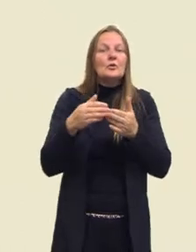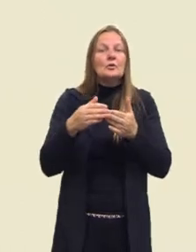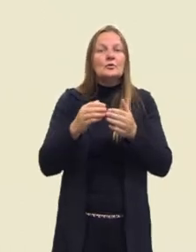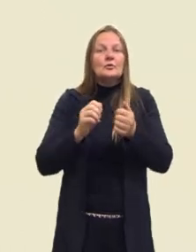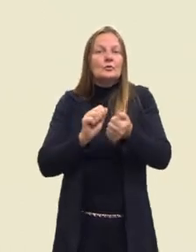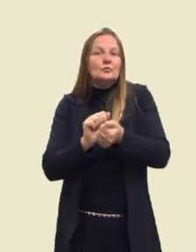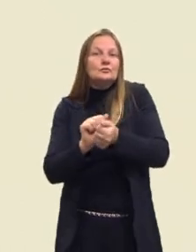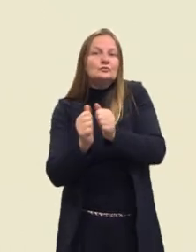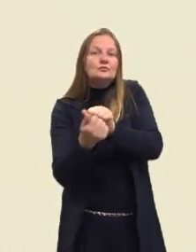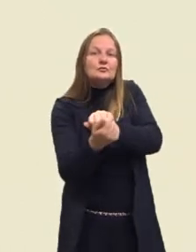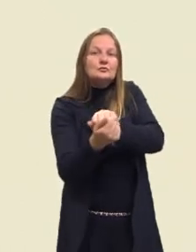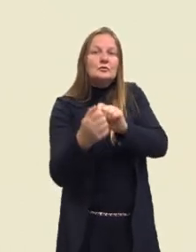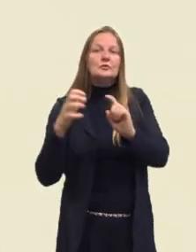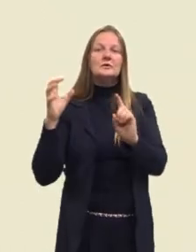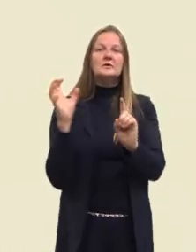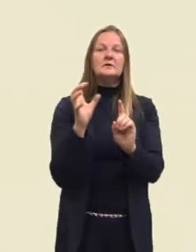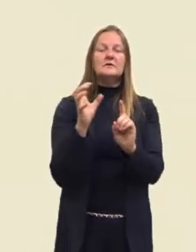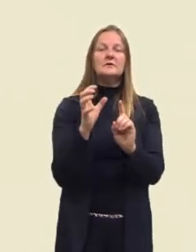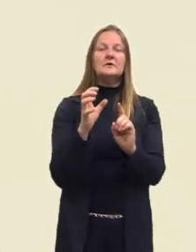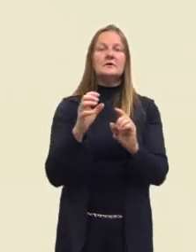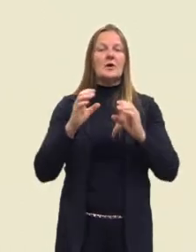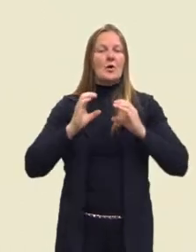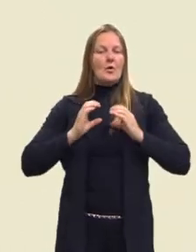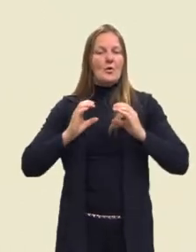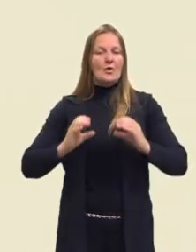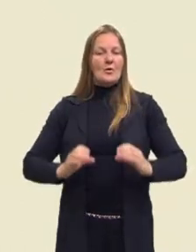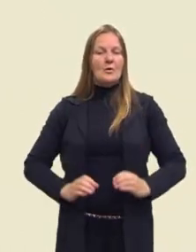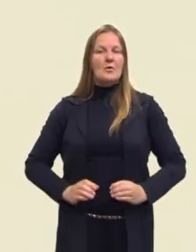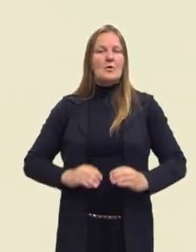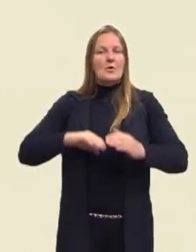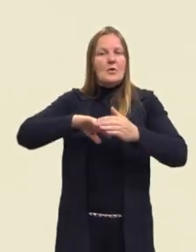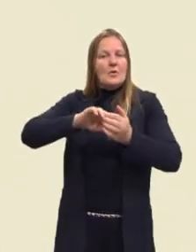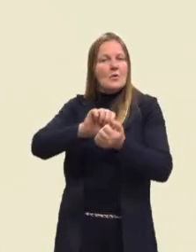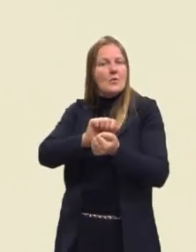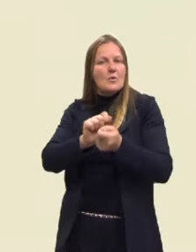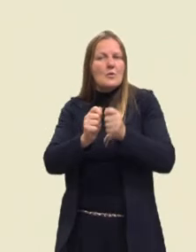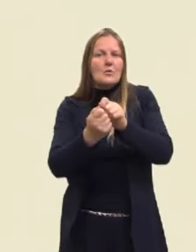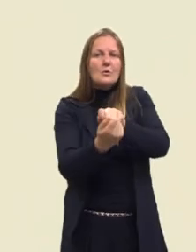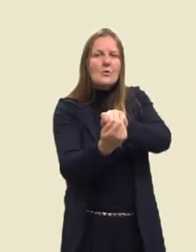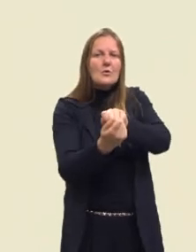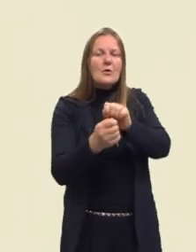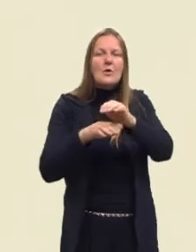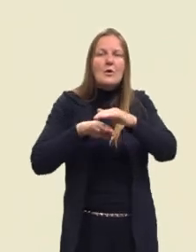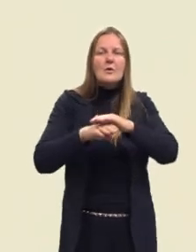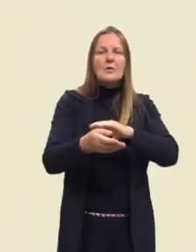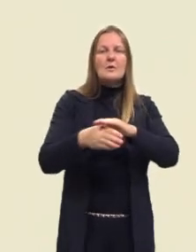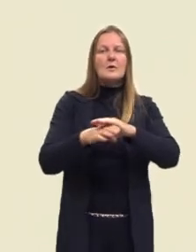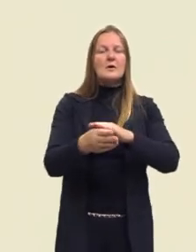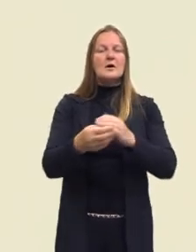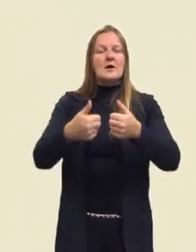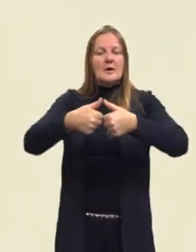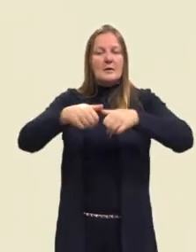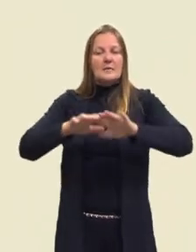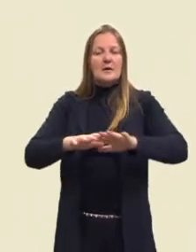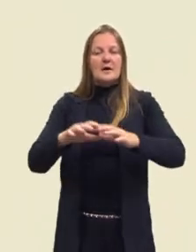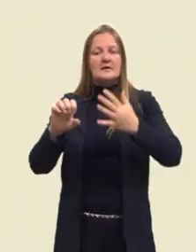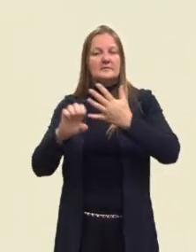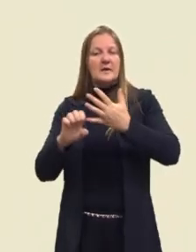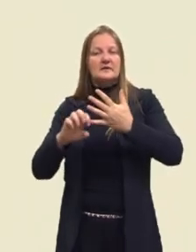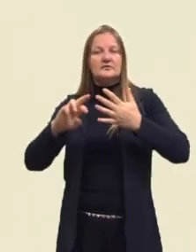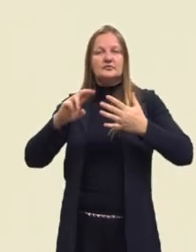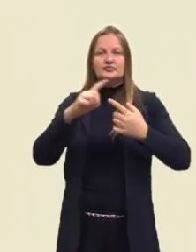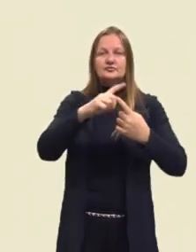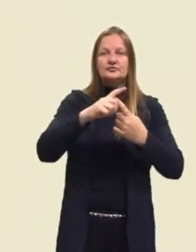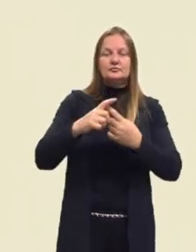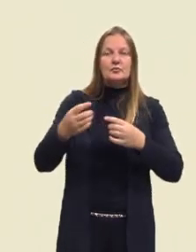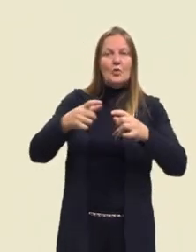influências sobre comportamentos, adaptações e na própria permanência de outras espécies